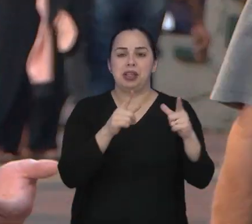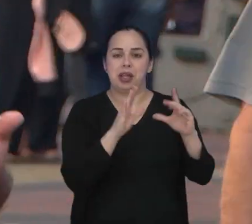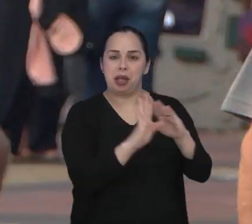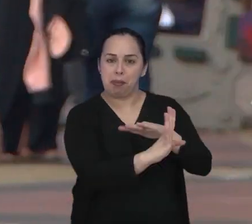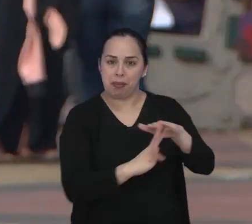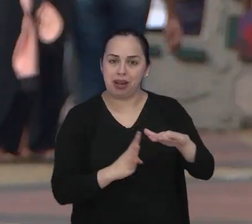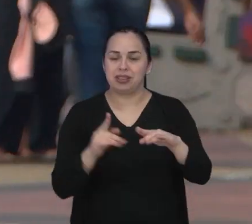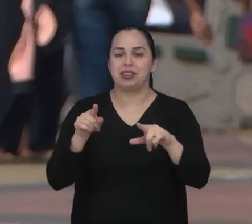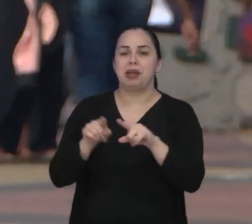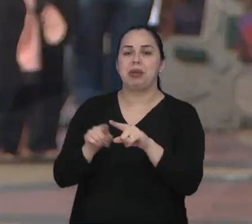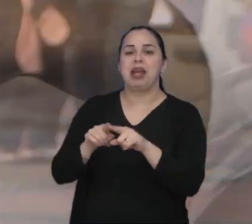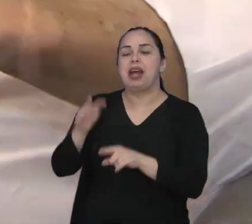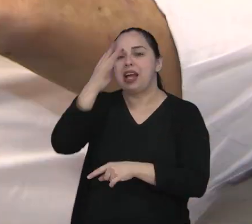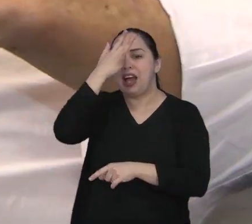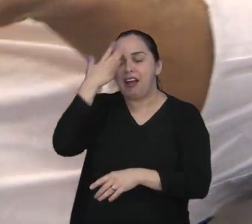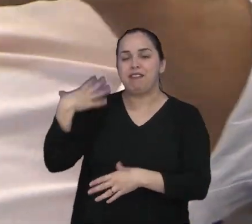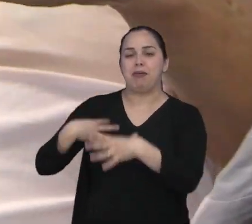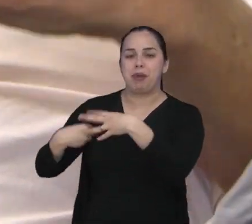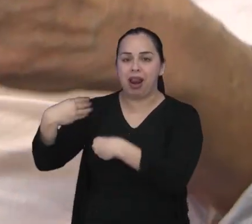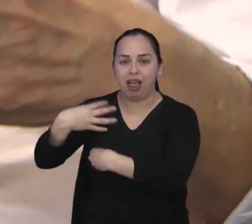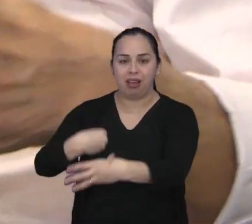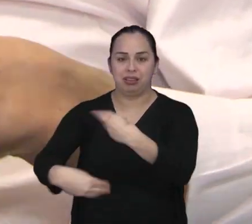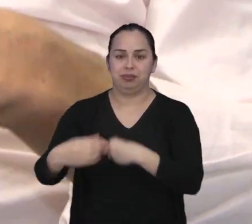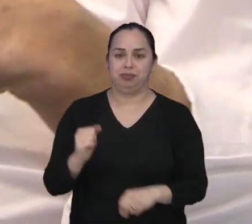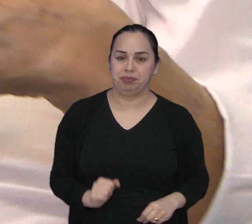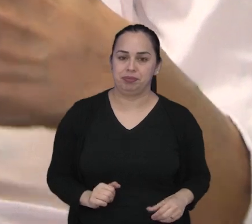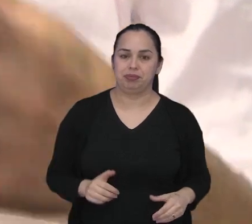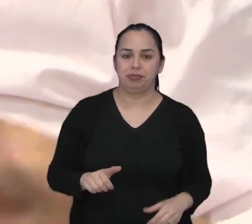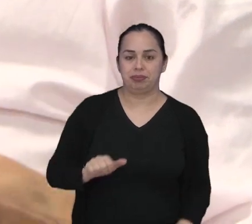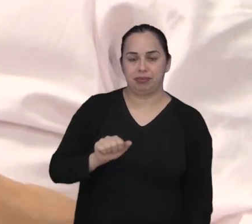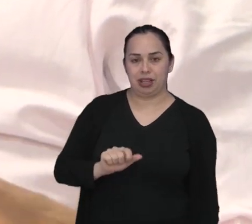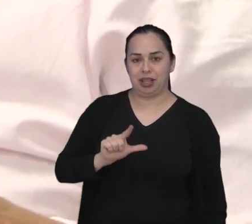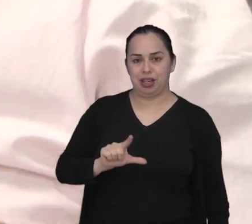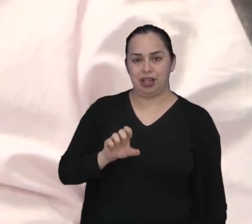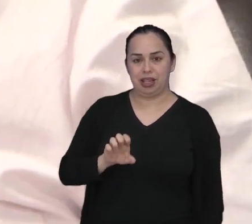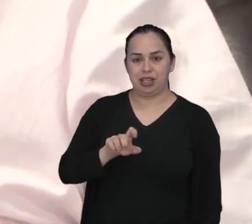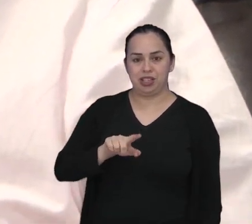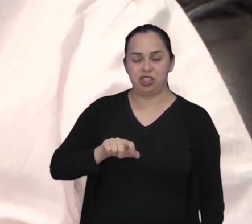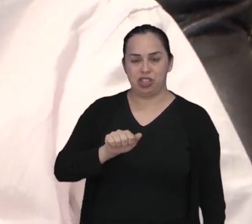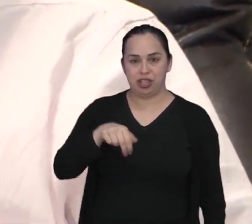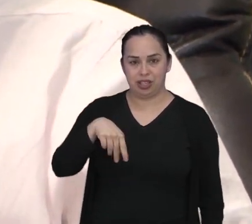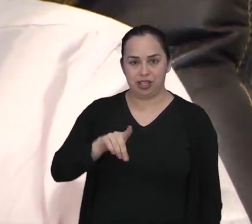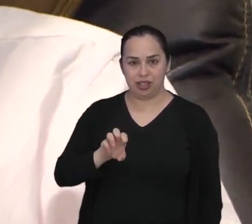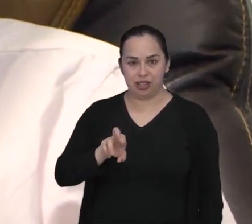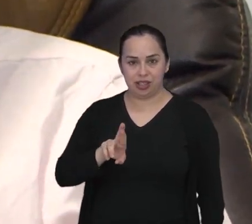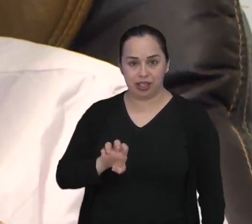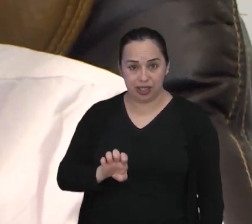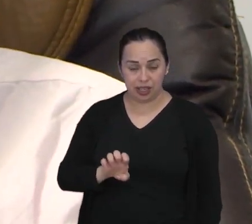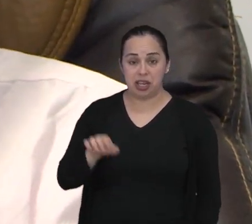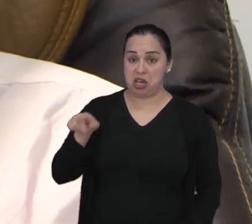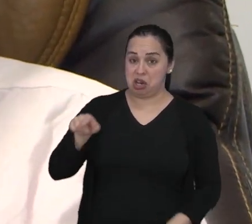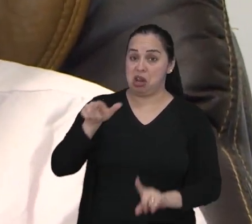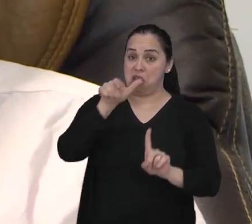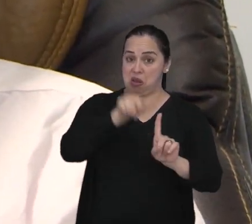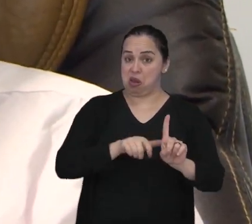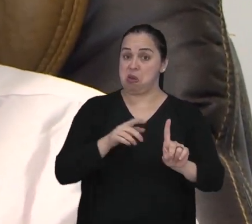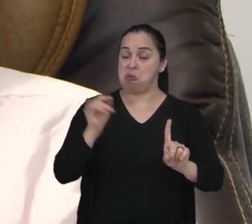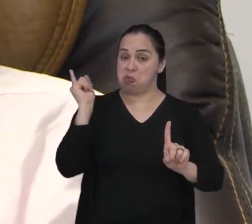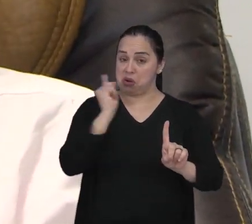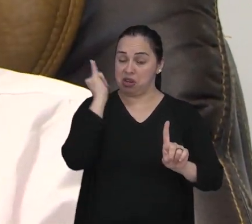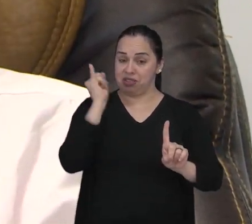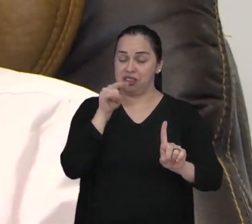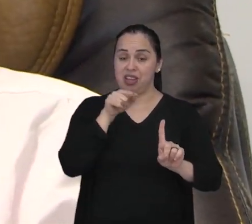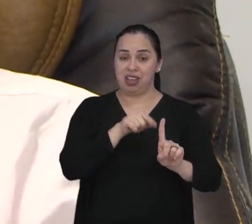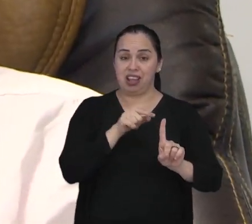imigrantes e descendentes. E o Alexandre tem papel importante nesta história. Ele é um dos